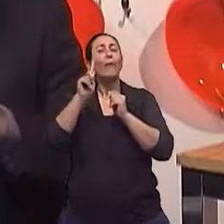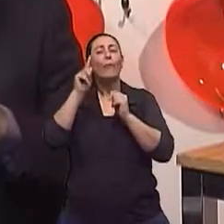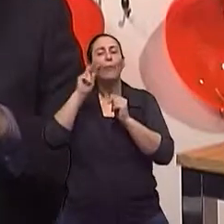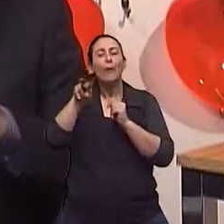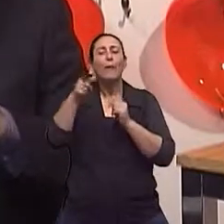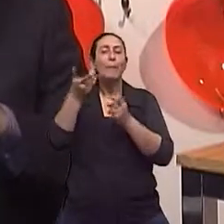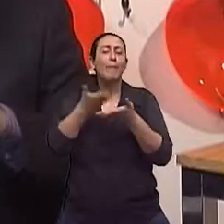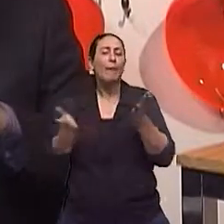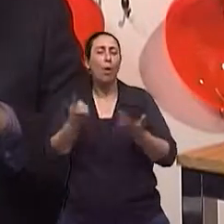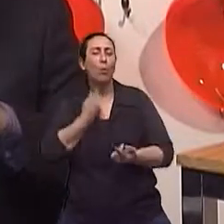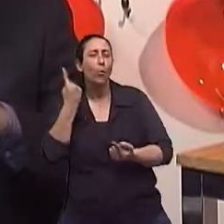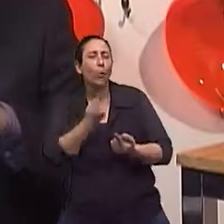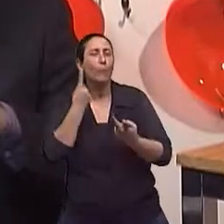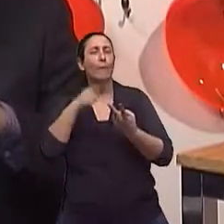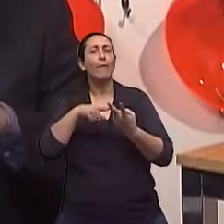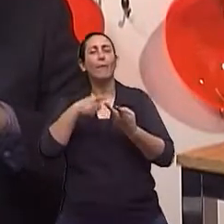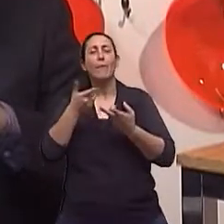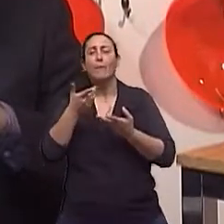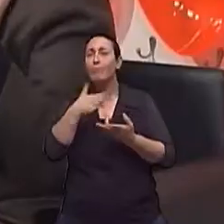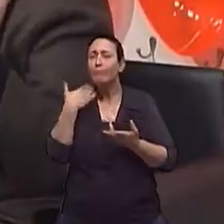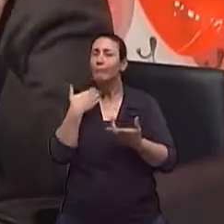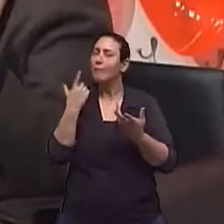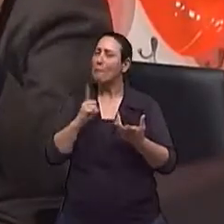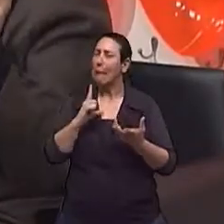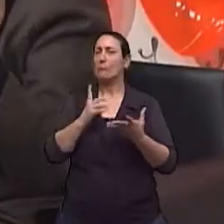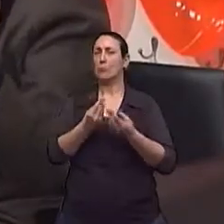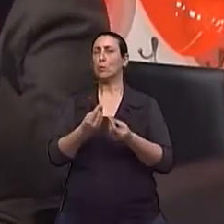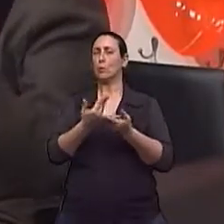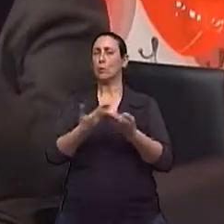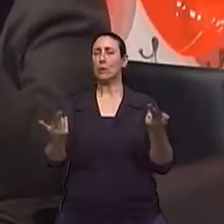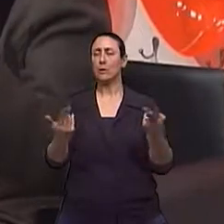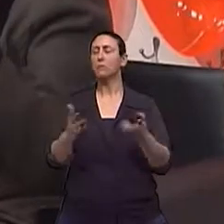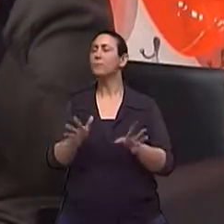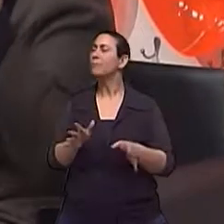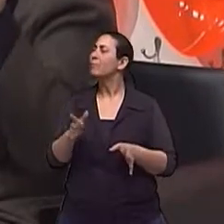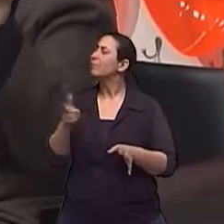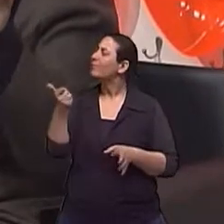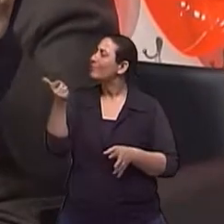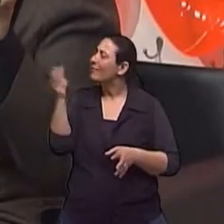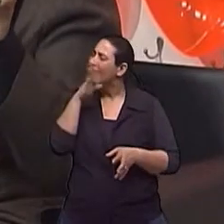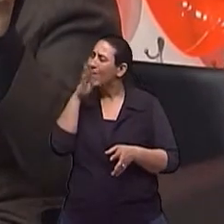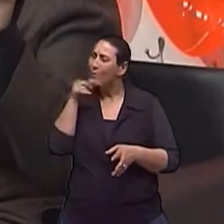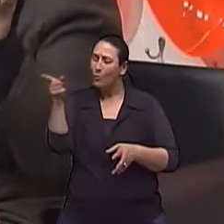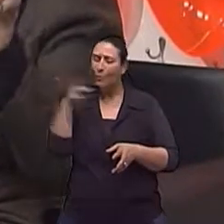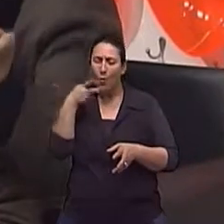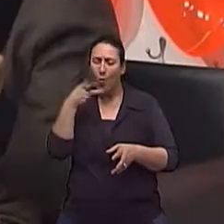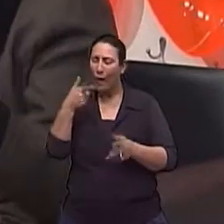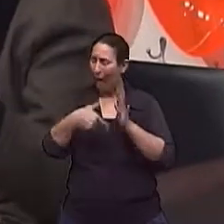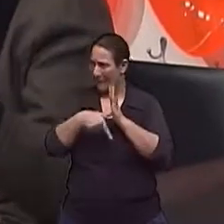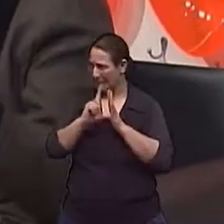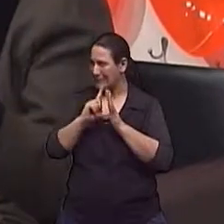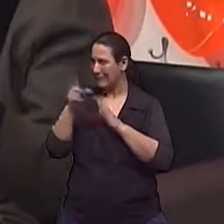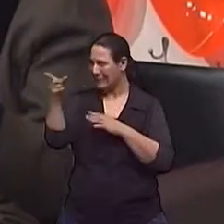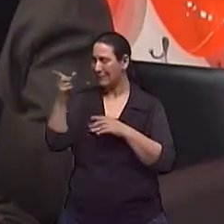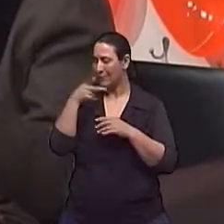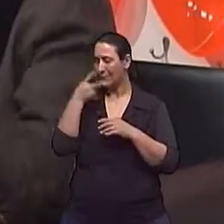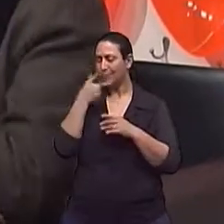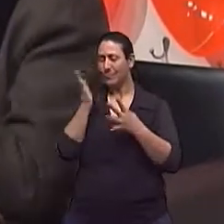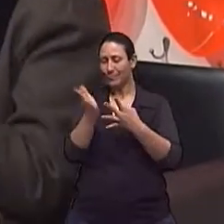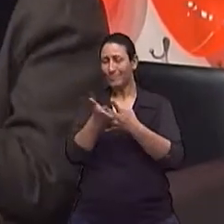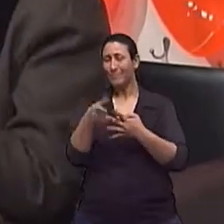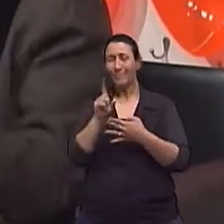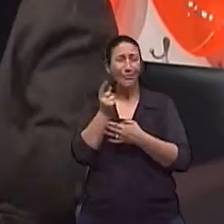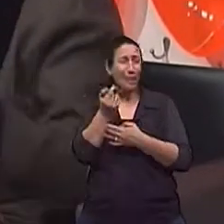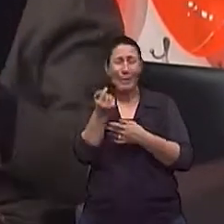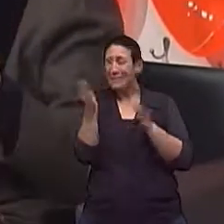também de mortalidade. Claro. Eu quero que o senhor fale um pouquinho, ainda temos um tempinho, sobre o que o senhor falou no primeiro bloco, né? Nós estamos